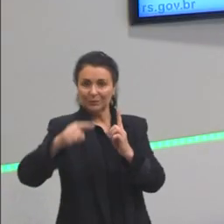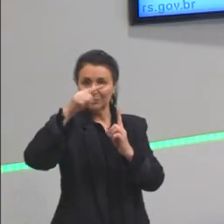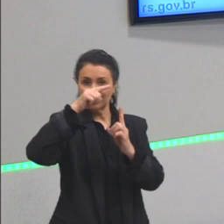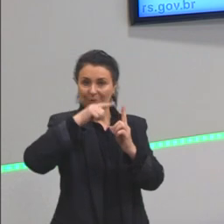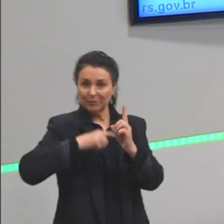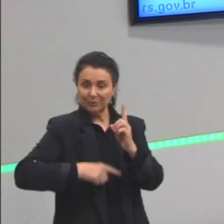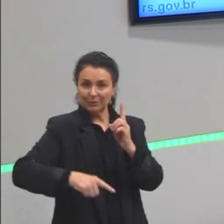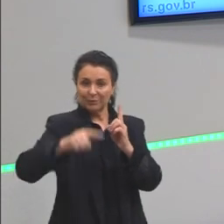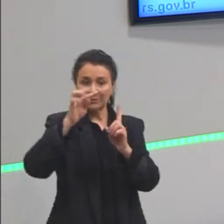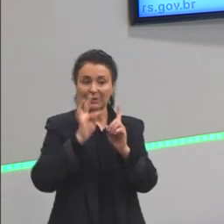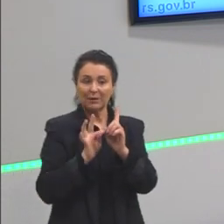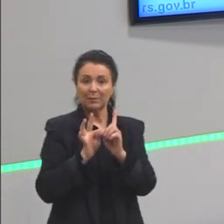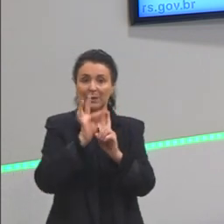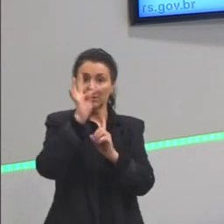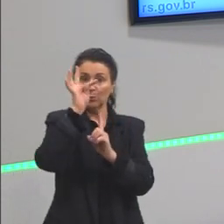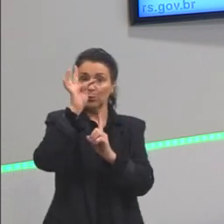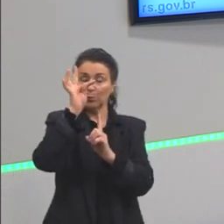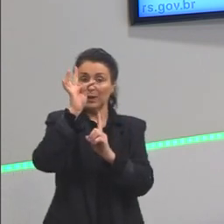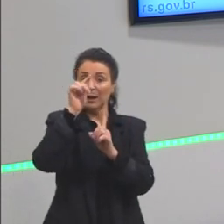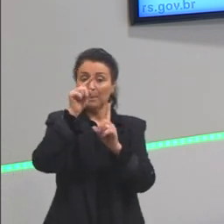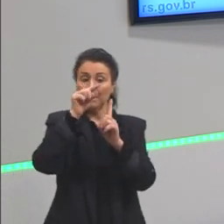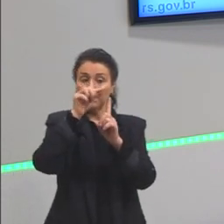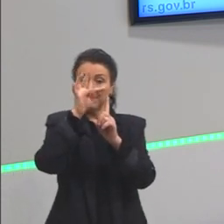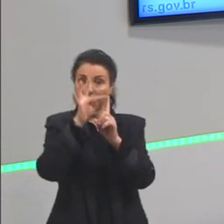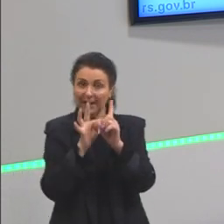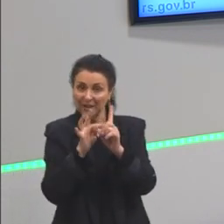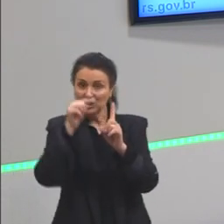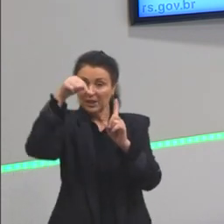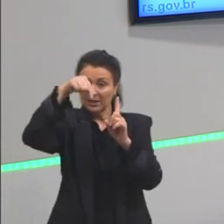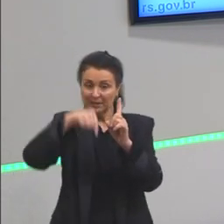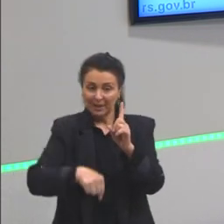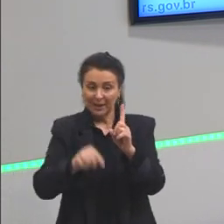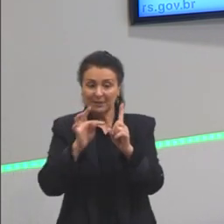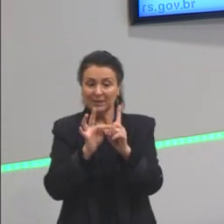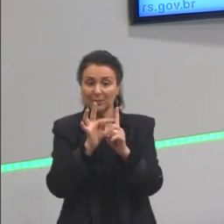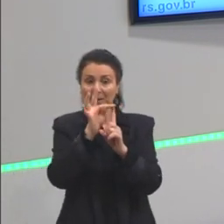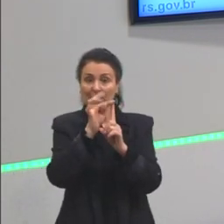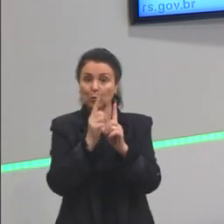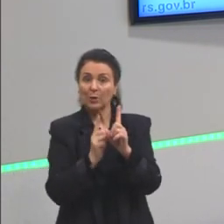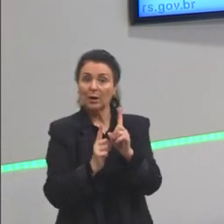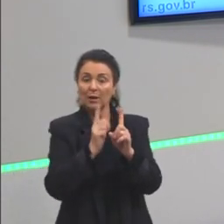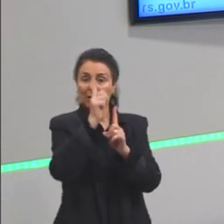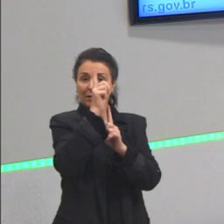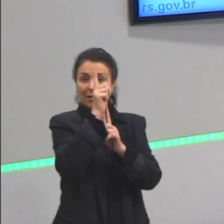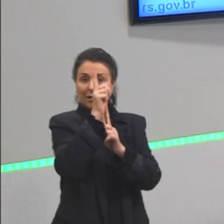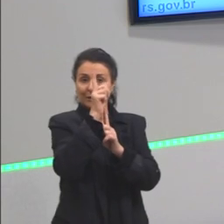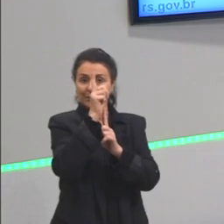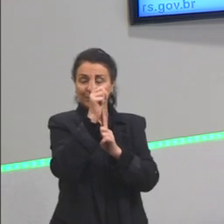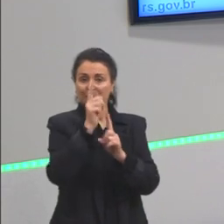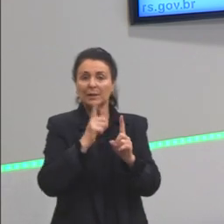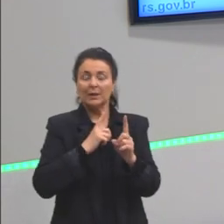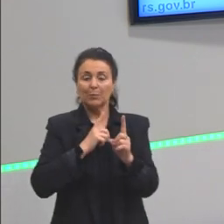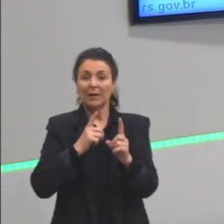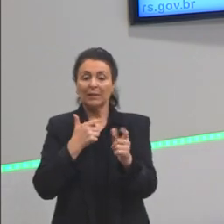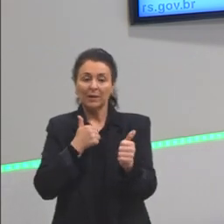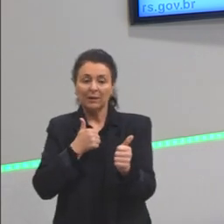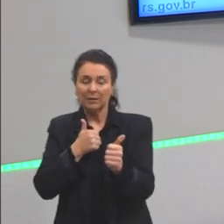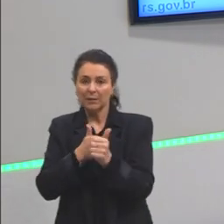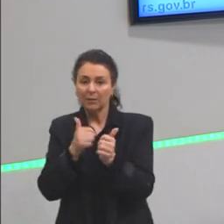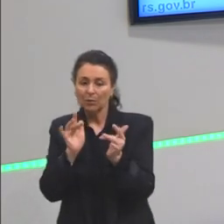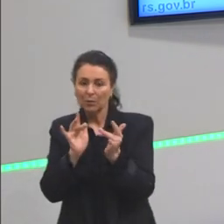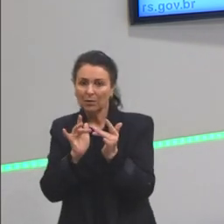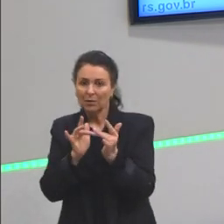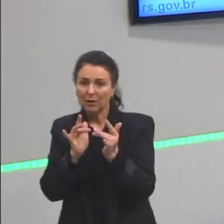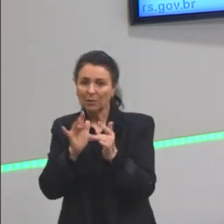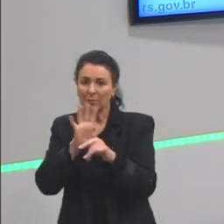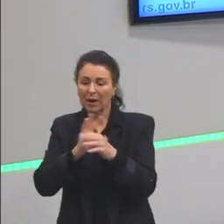temperatura mais baixa descem. Para daí, justamente, entrar em contato com a chama, aqui, ficar mais próximo